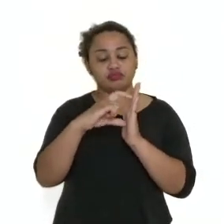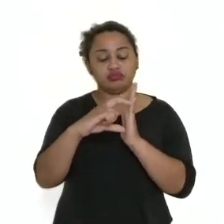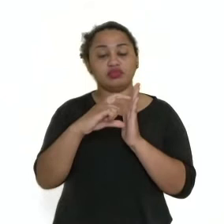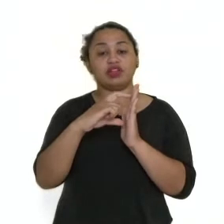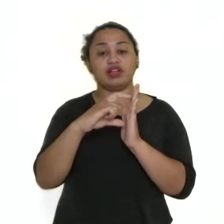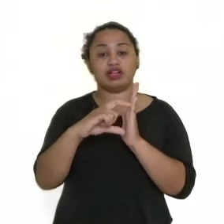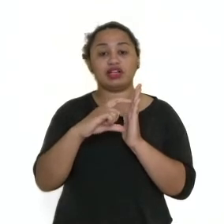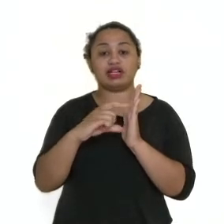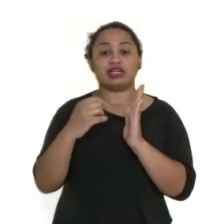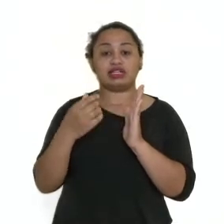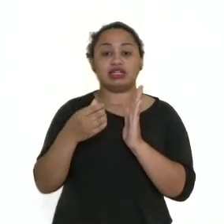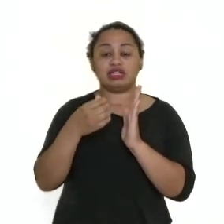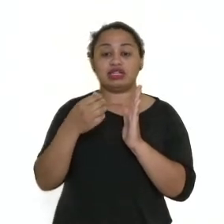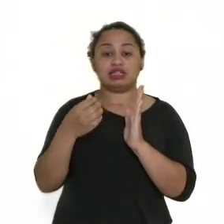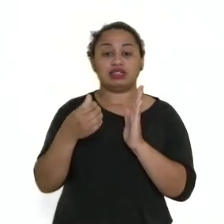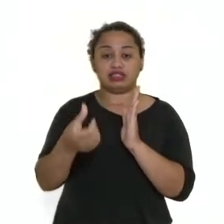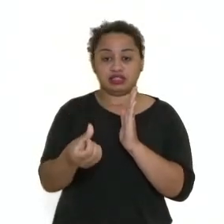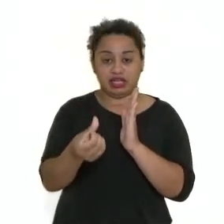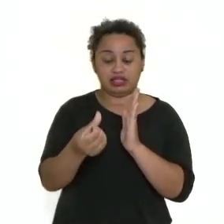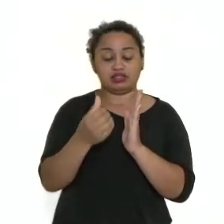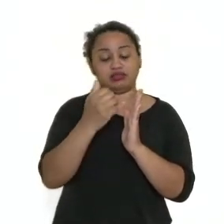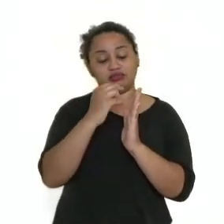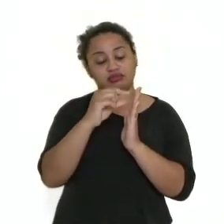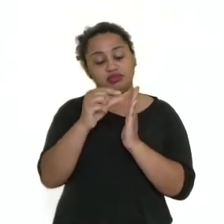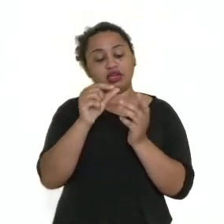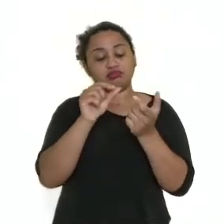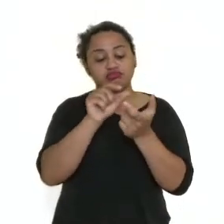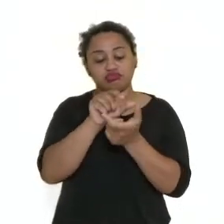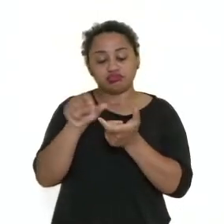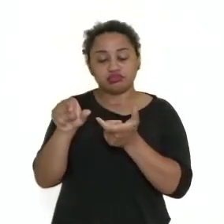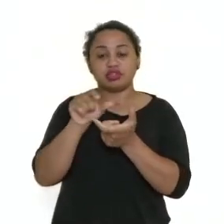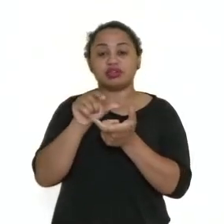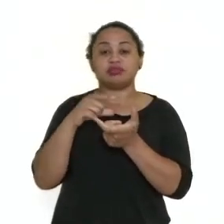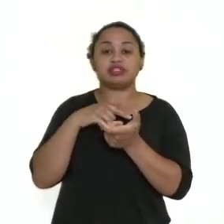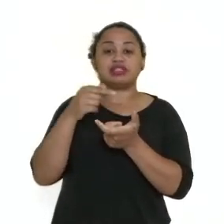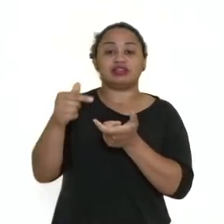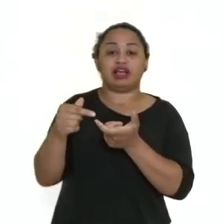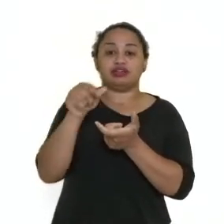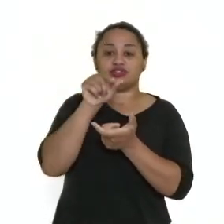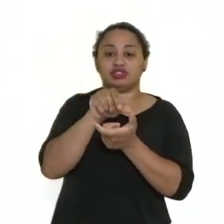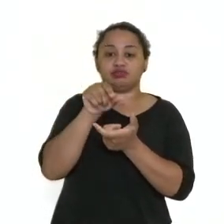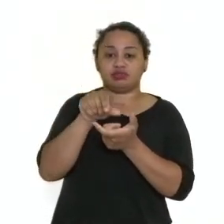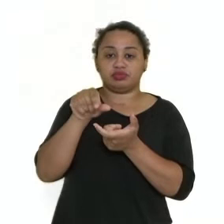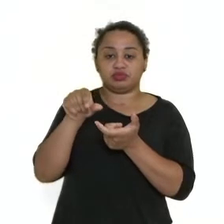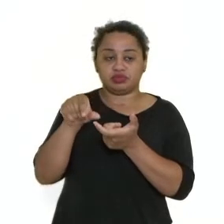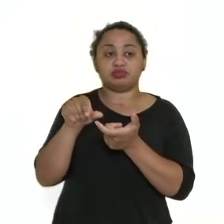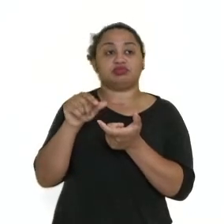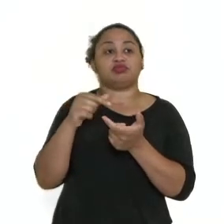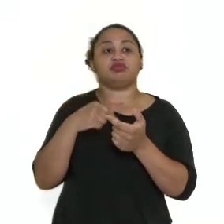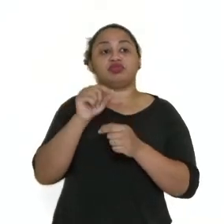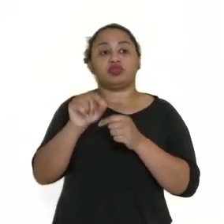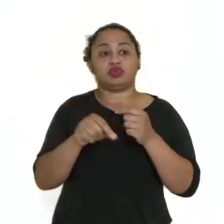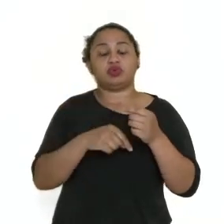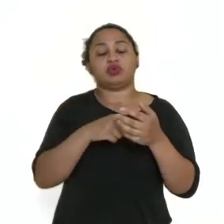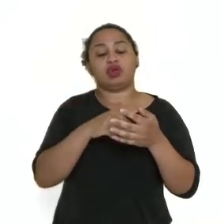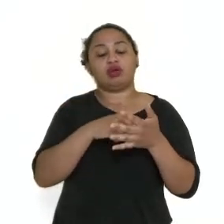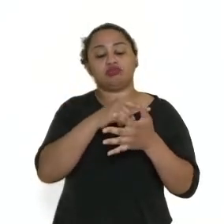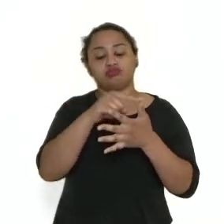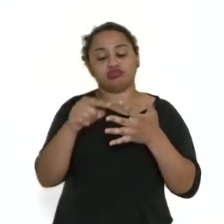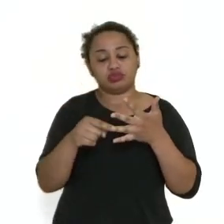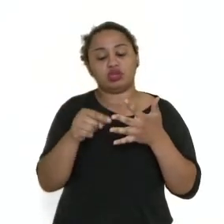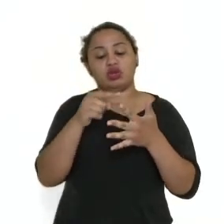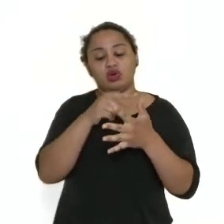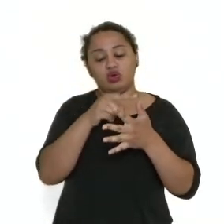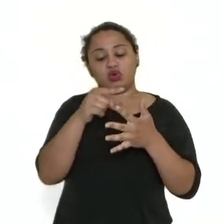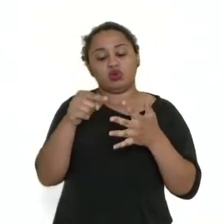cada verso deve ter sete sílabas poéticas chamadas de heptasílabos. Os versos 1, 3 e 5 não precisam rimar,